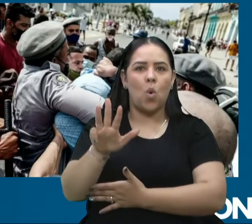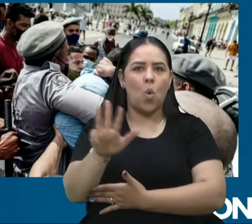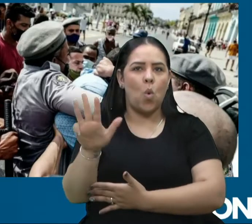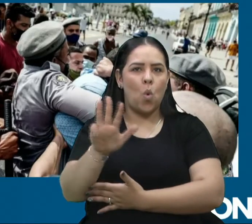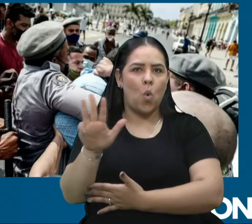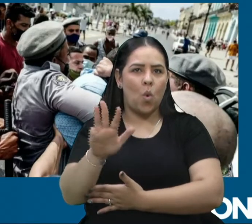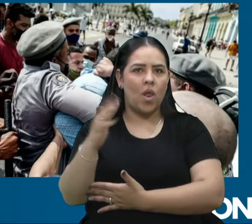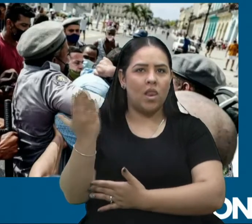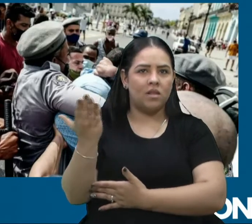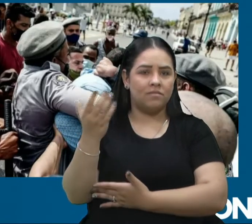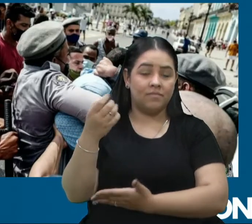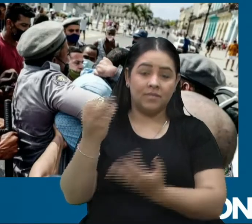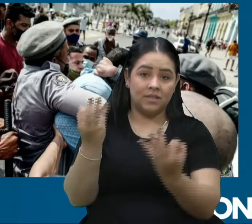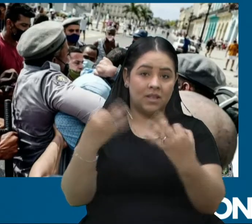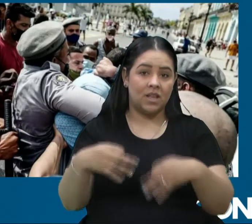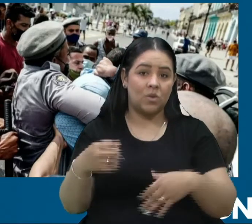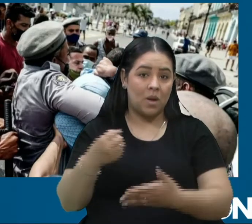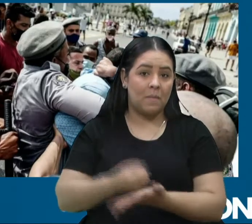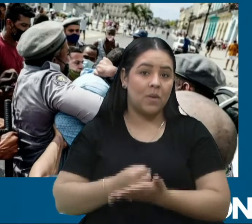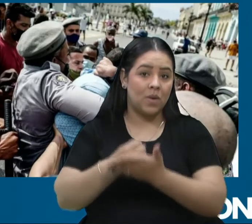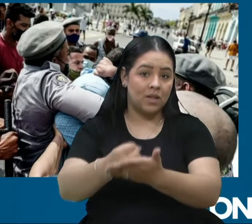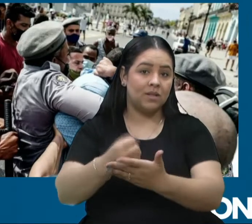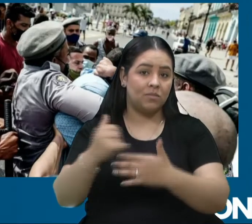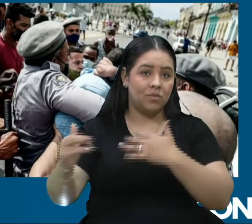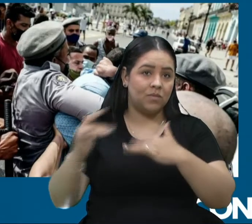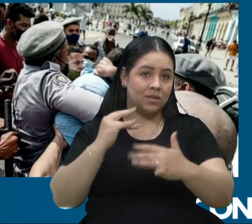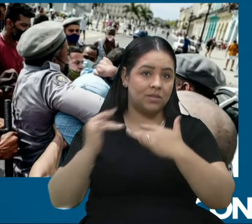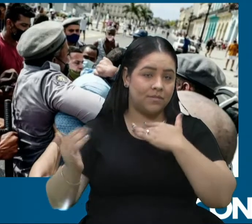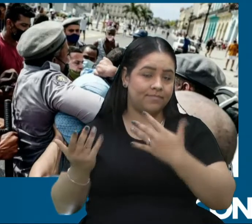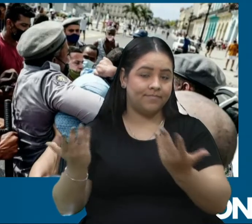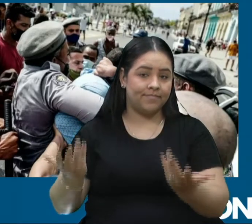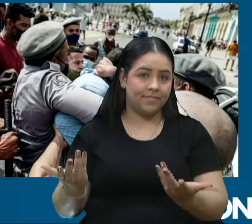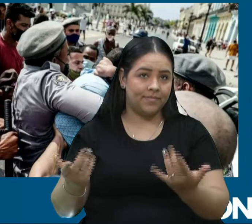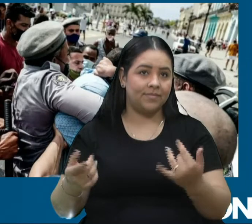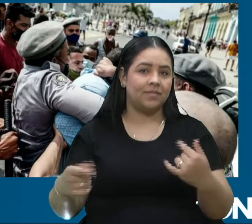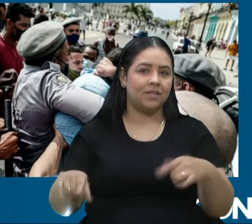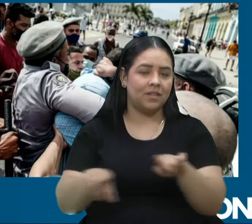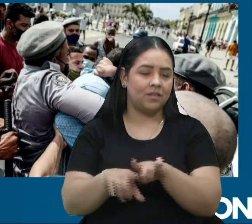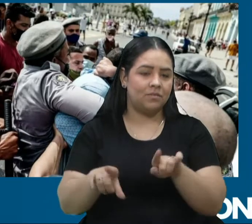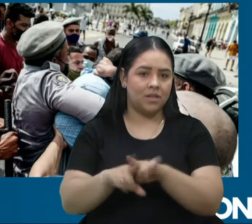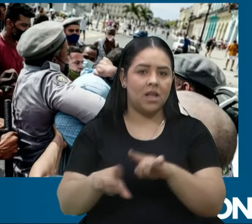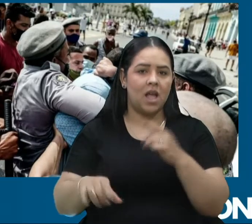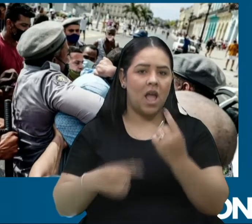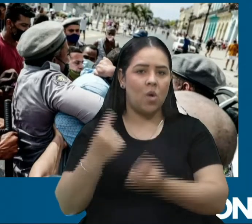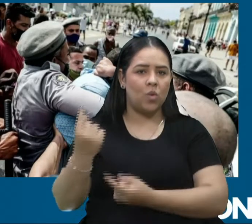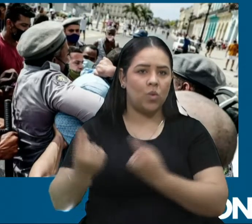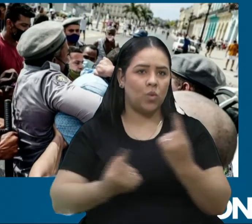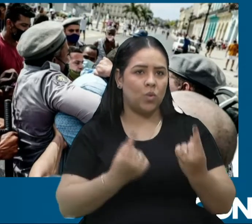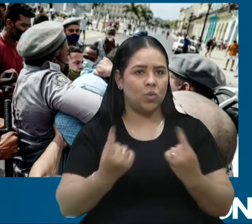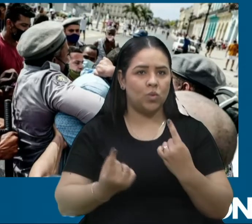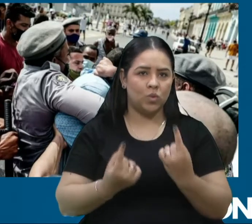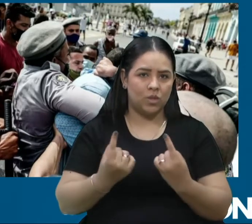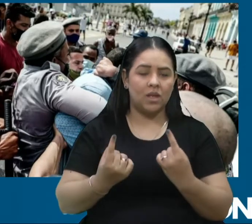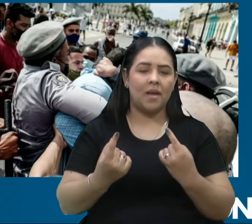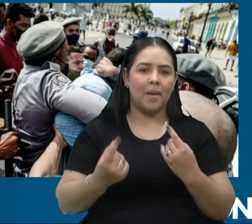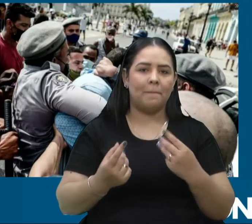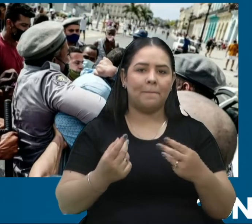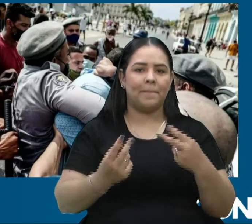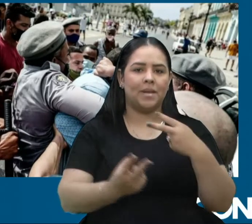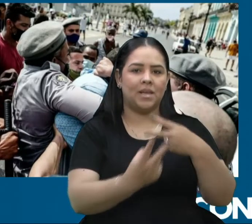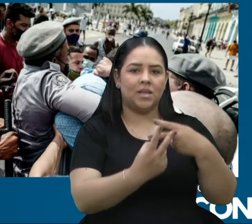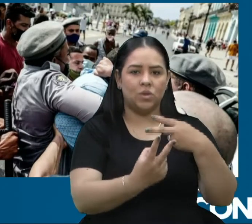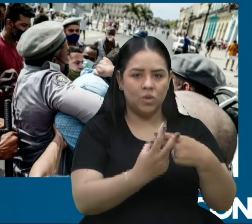certamente apoia esses movimentos de repressão, inclusive muitos dos opositores estão presos e alguns